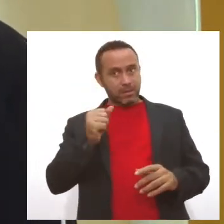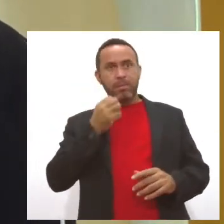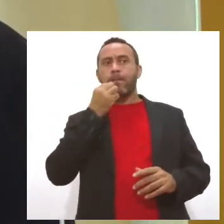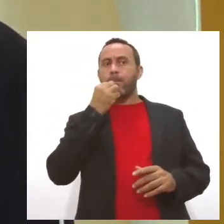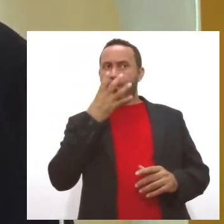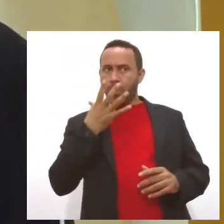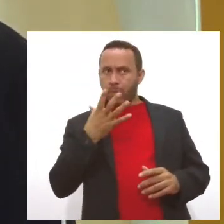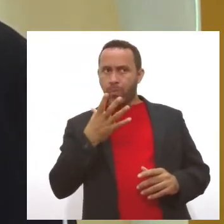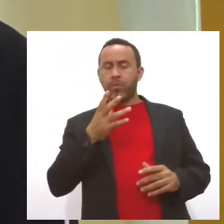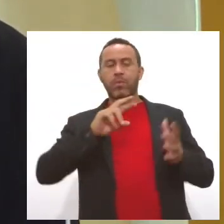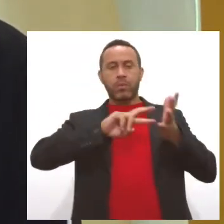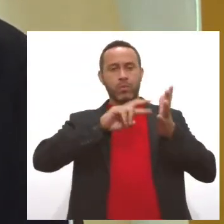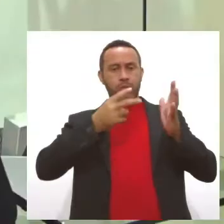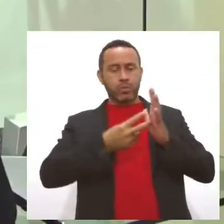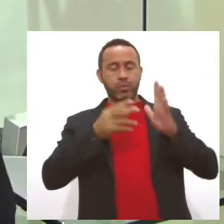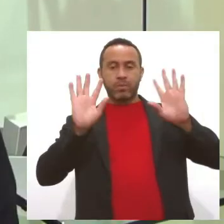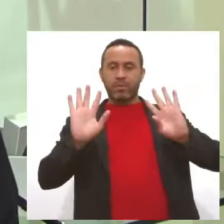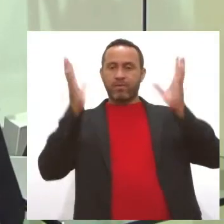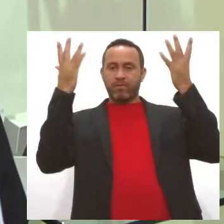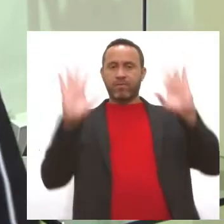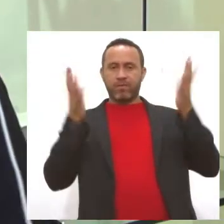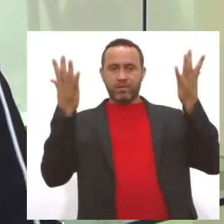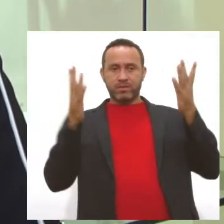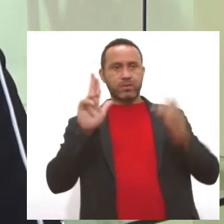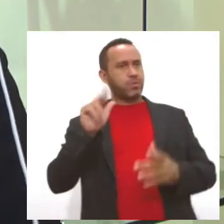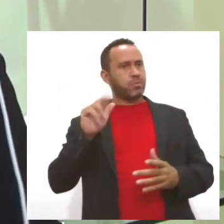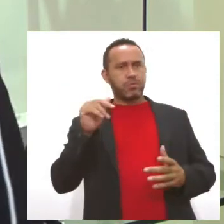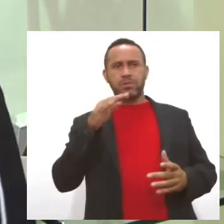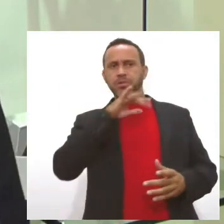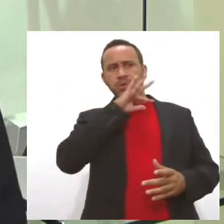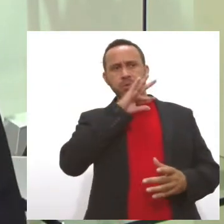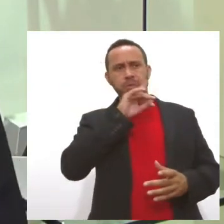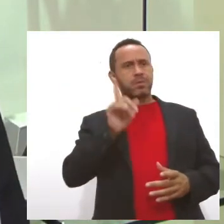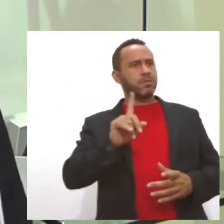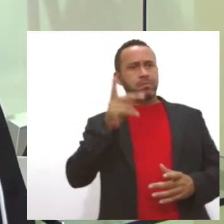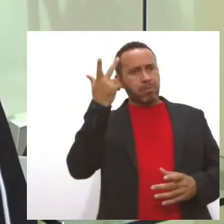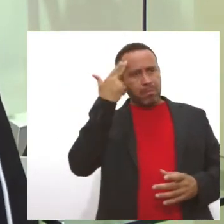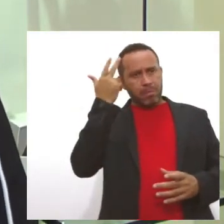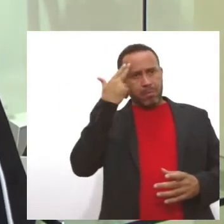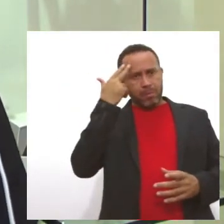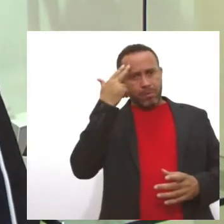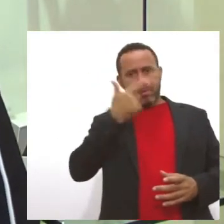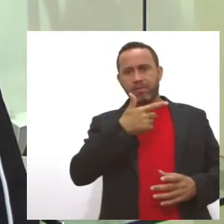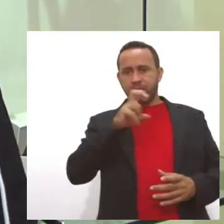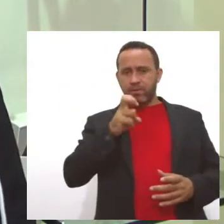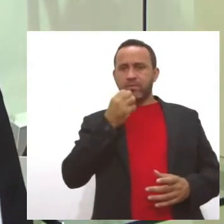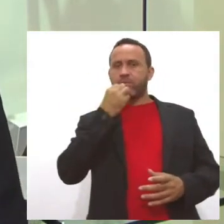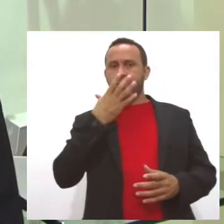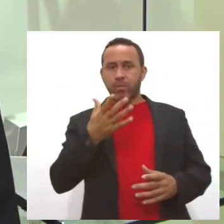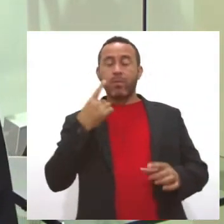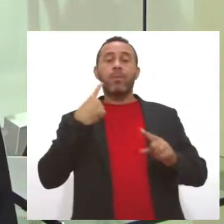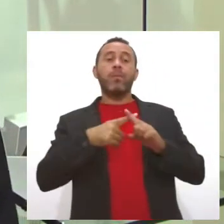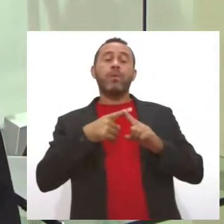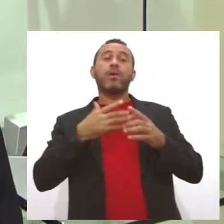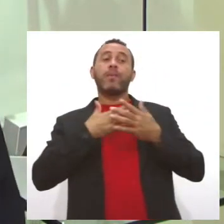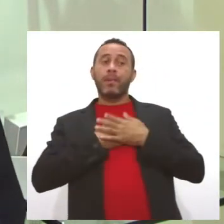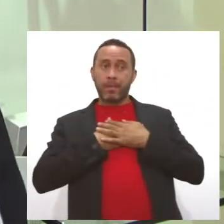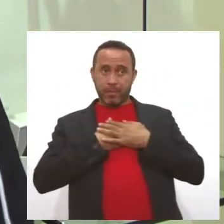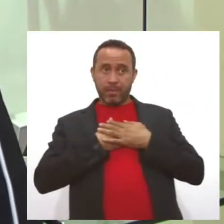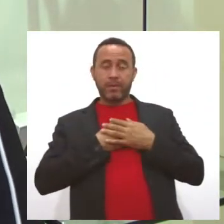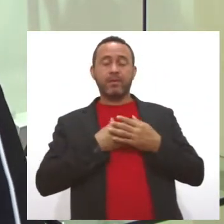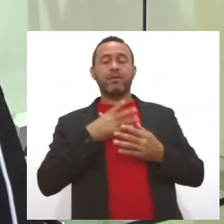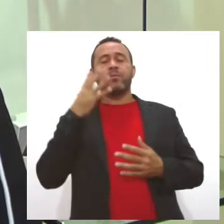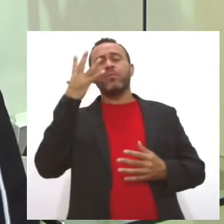de dupla comemoração. Eu nunca achei ruim fazer aniversário dia 25 de dezembro, porque para mim é uma data muito